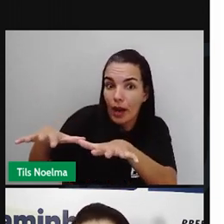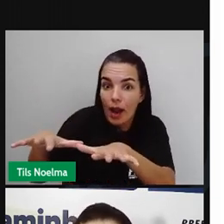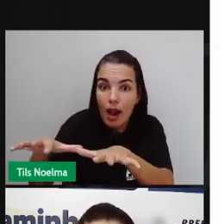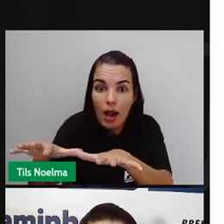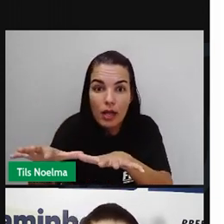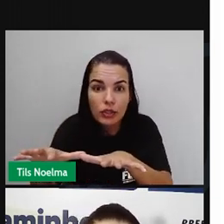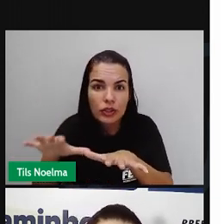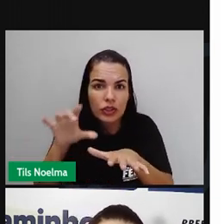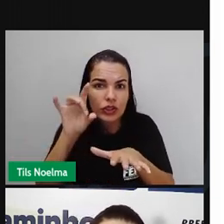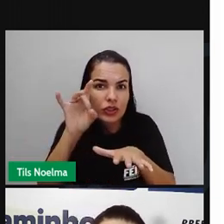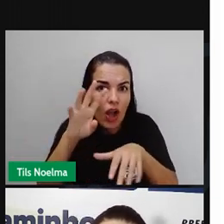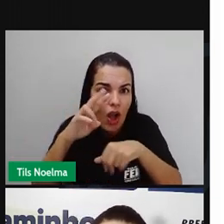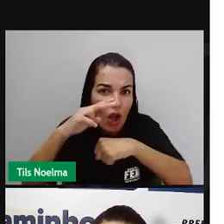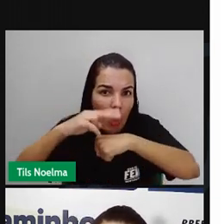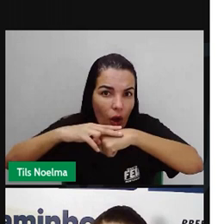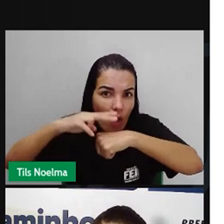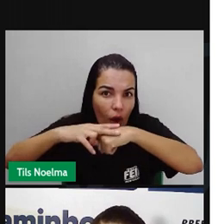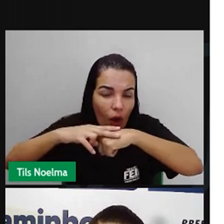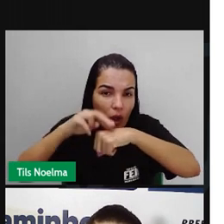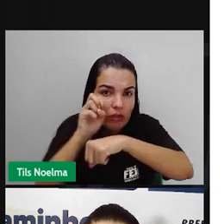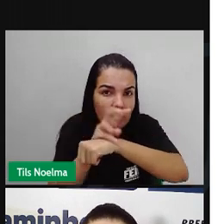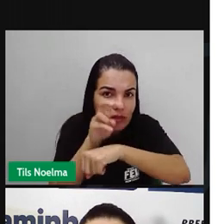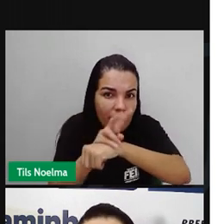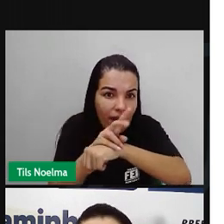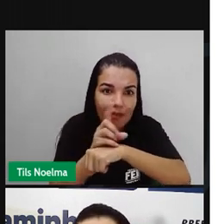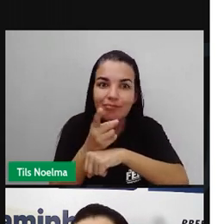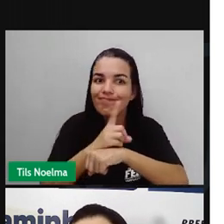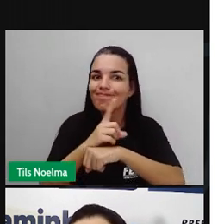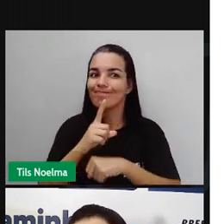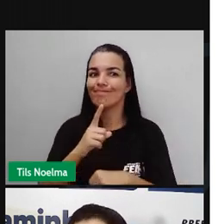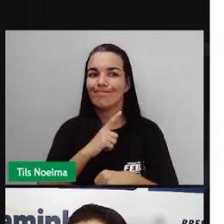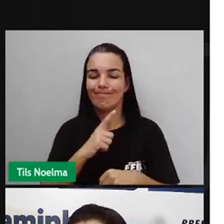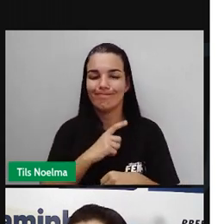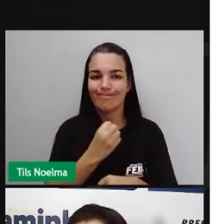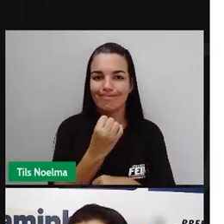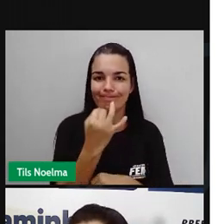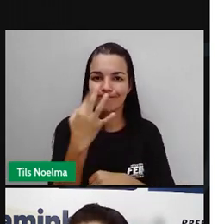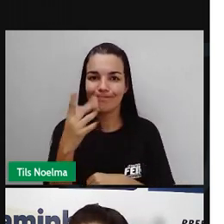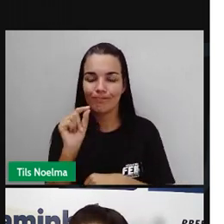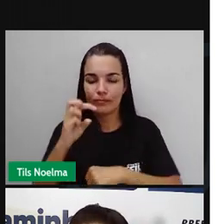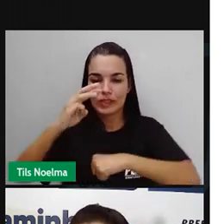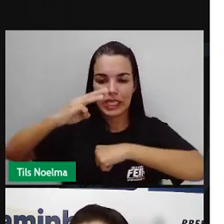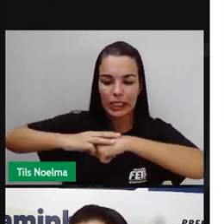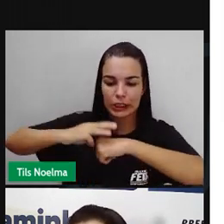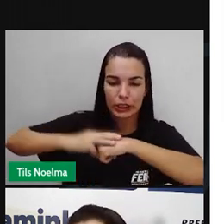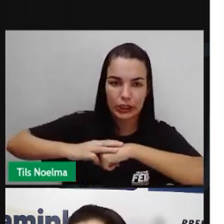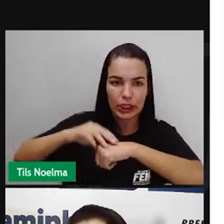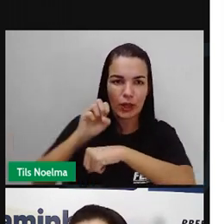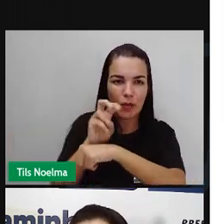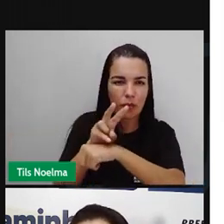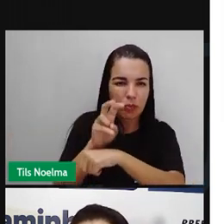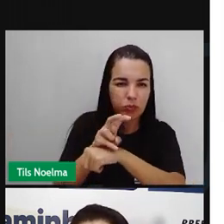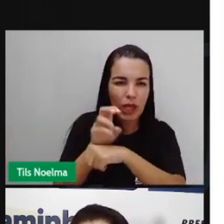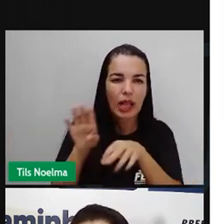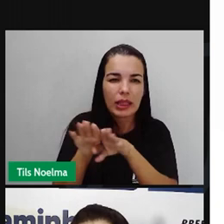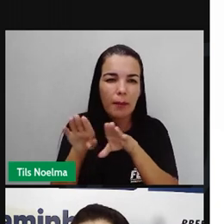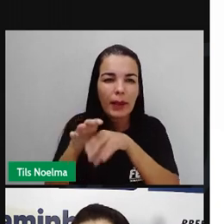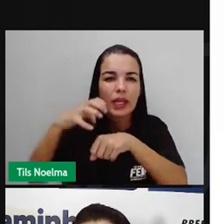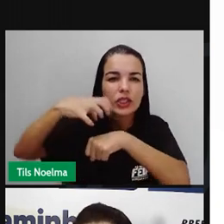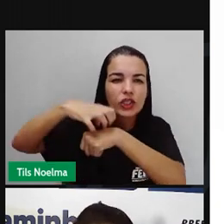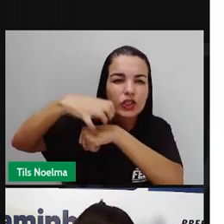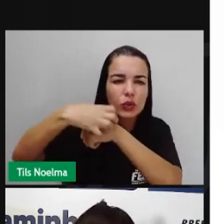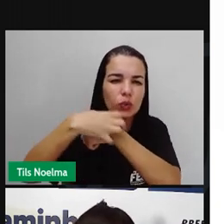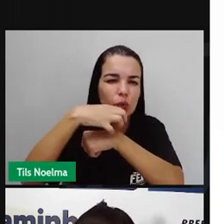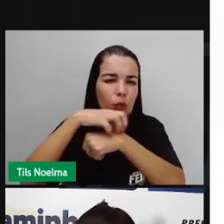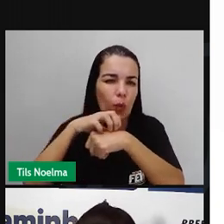causado apenas da dengue, causa outras doenças também, que é o caso do zika e chikungunya, que também são doenças causadas